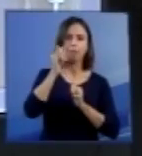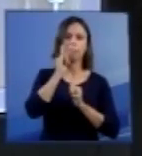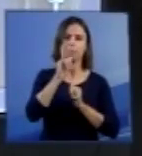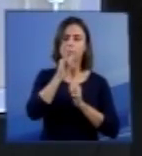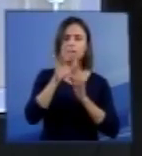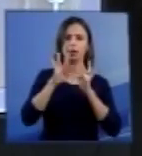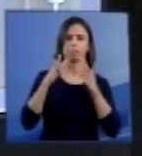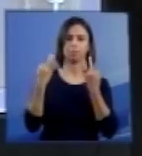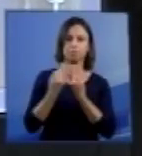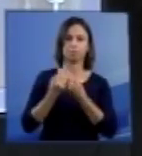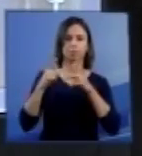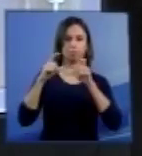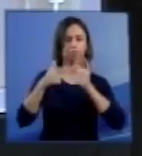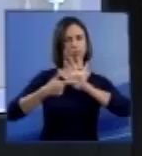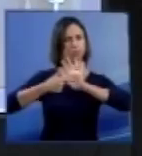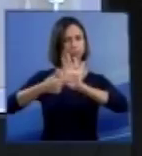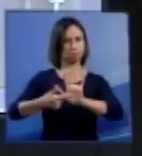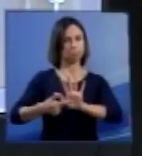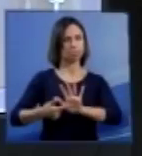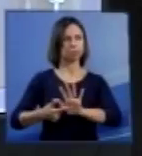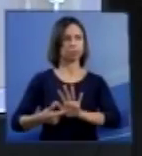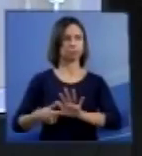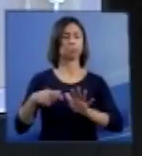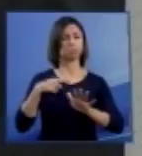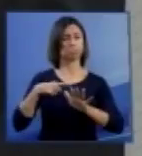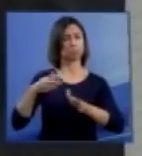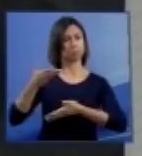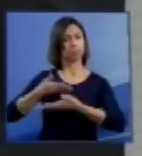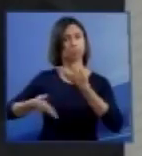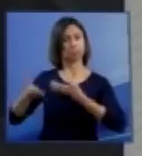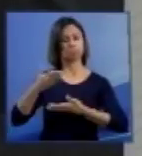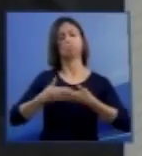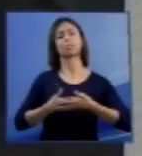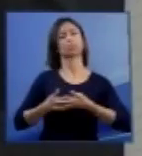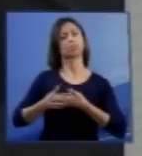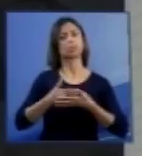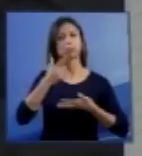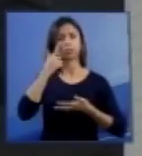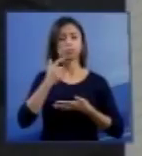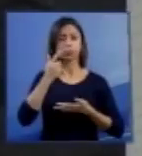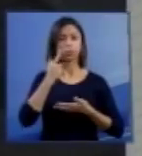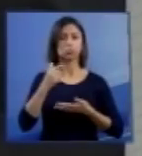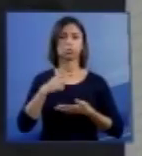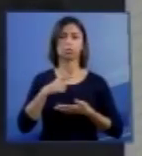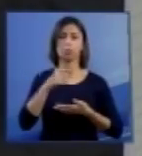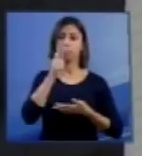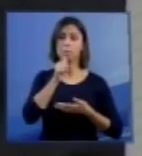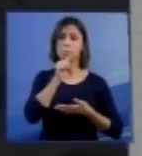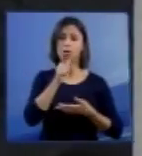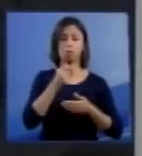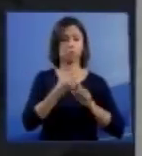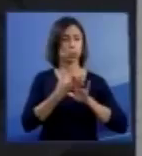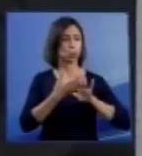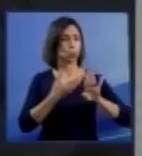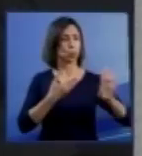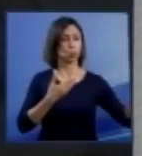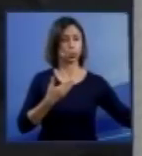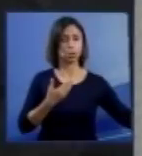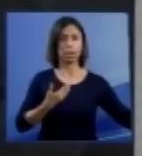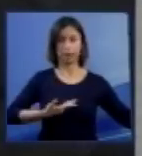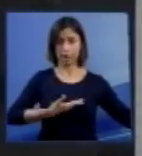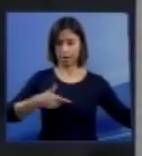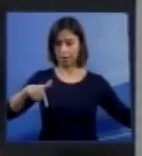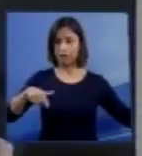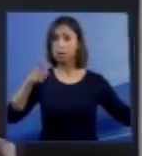referem interação com essa criança. Ela chora quando a mãe se ausenta. Existe muita